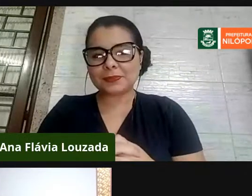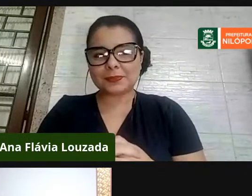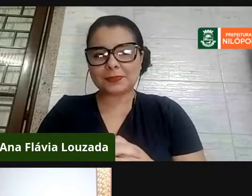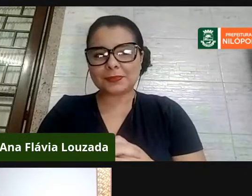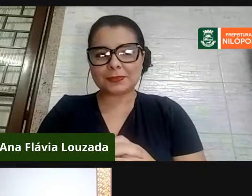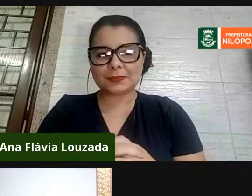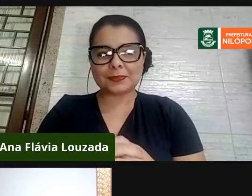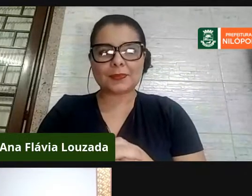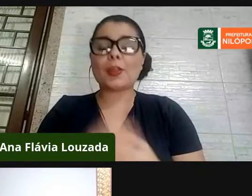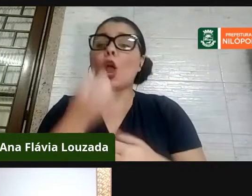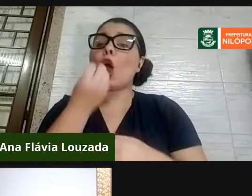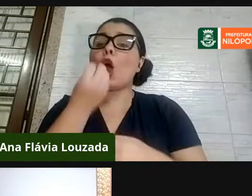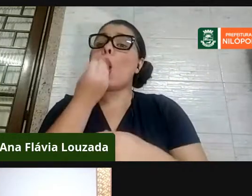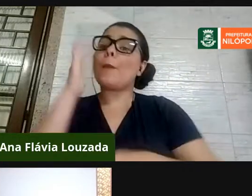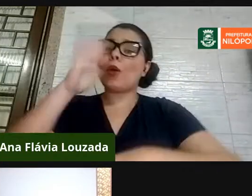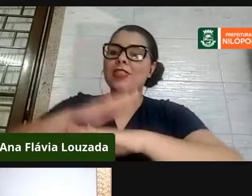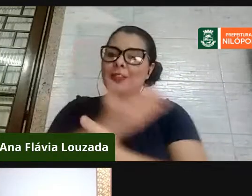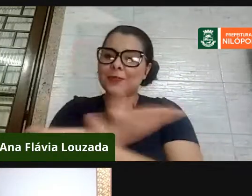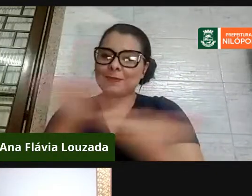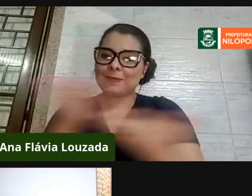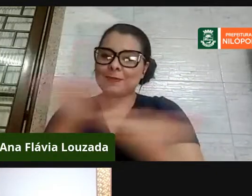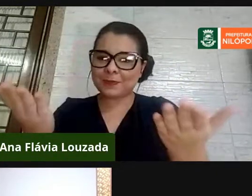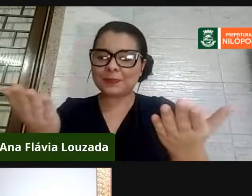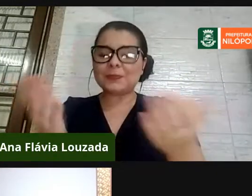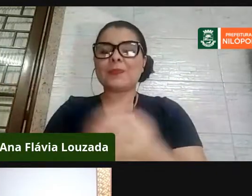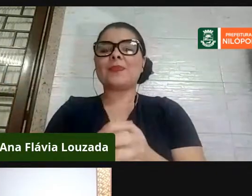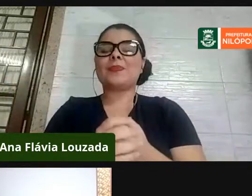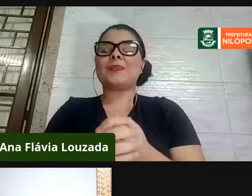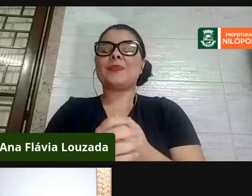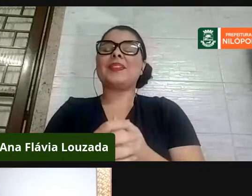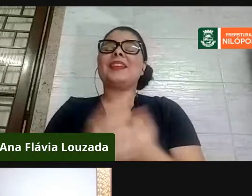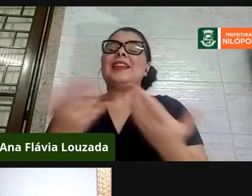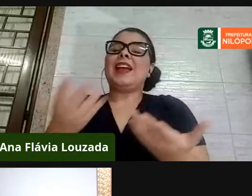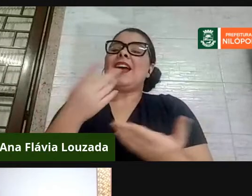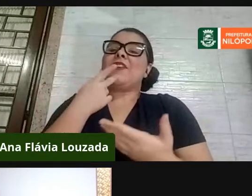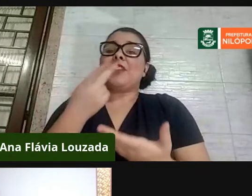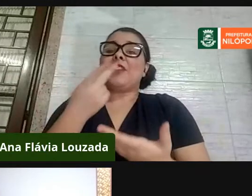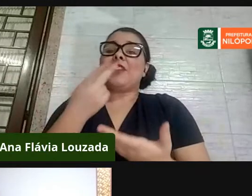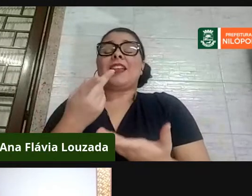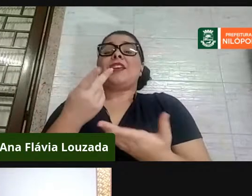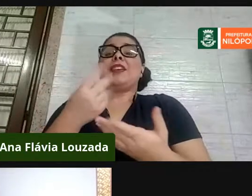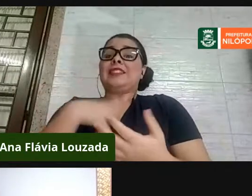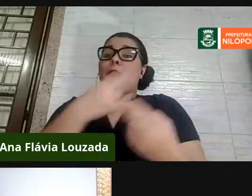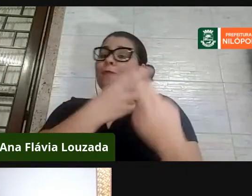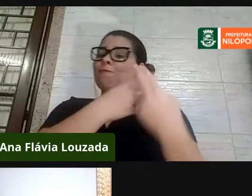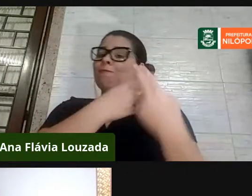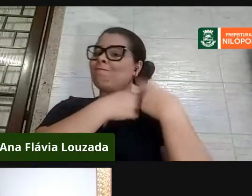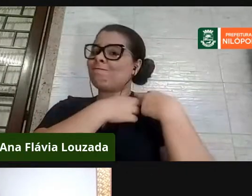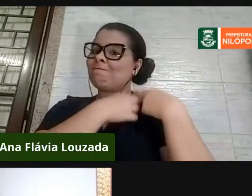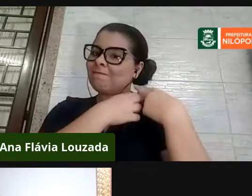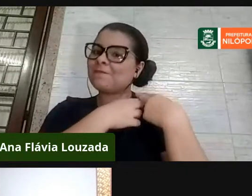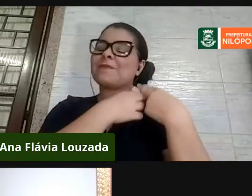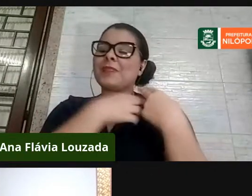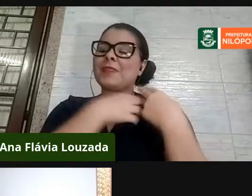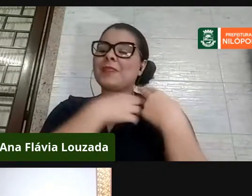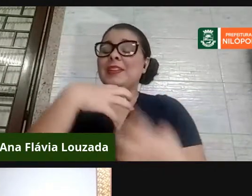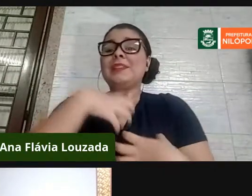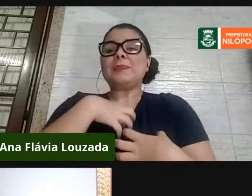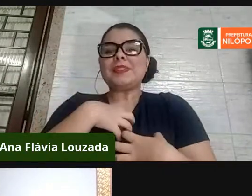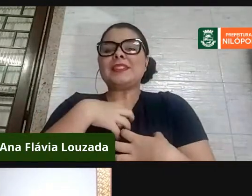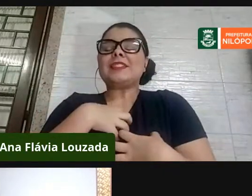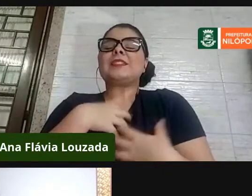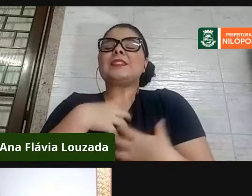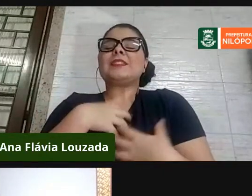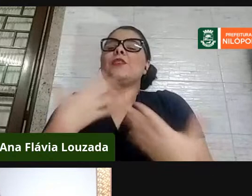Boa tarde a todos. Confesso para vocês que é uma responsabilidade muito grande. E eu me sinto aqui muito